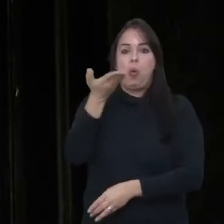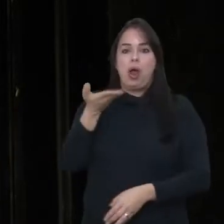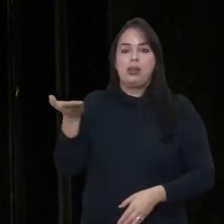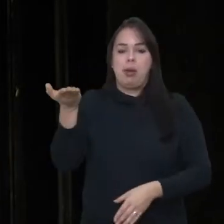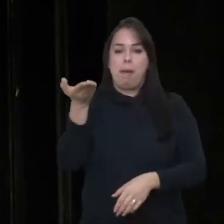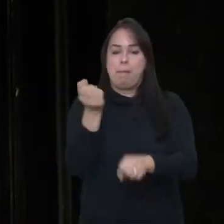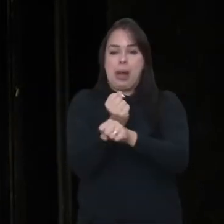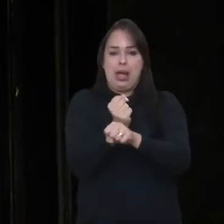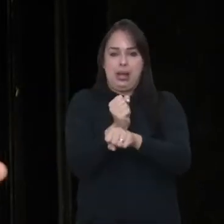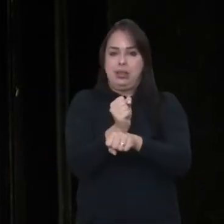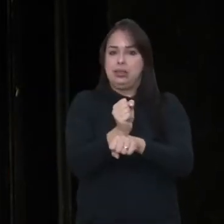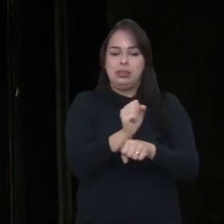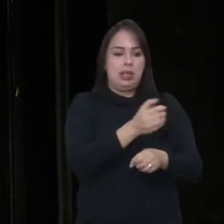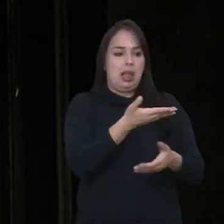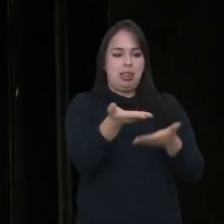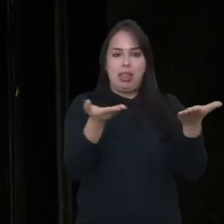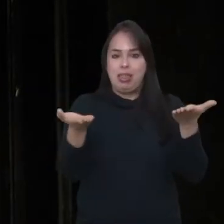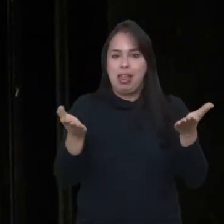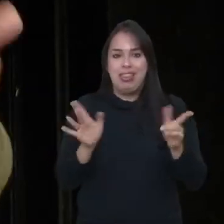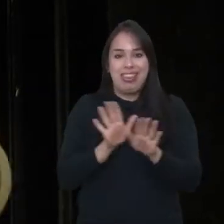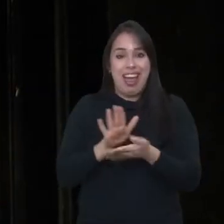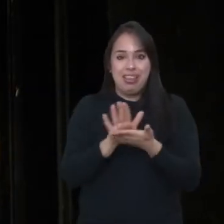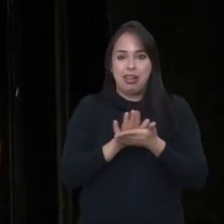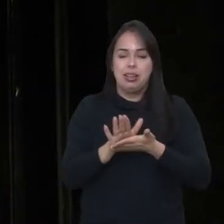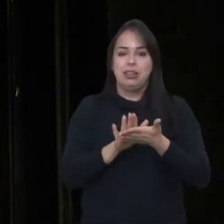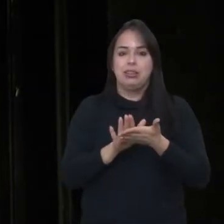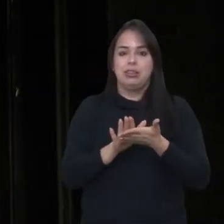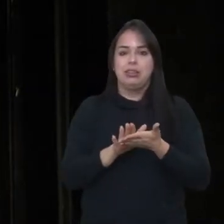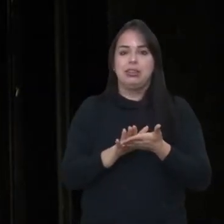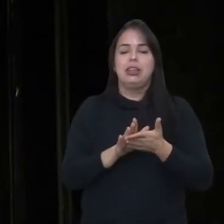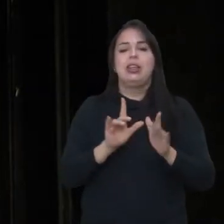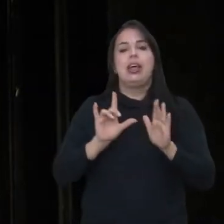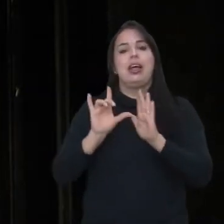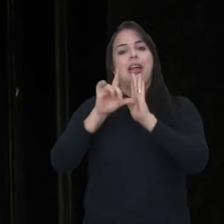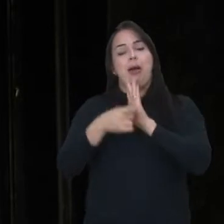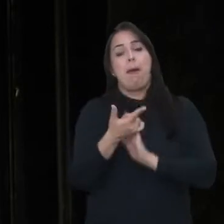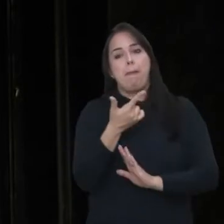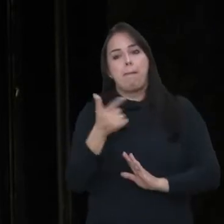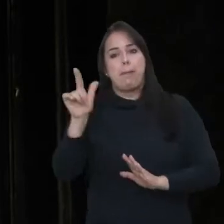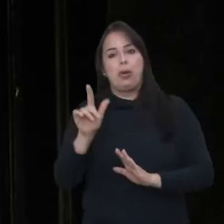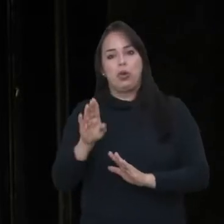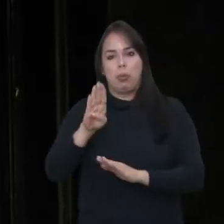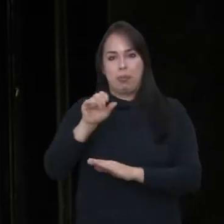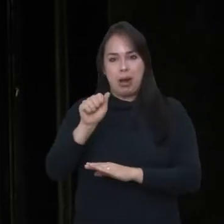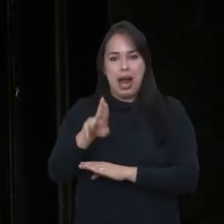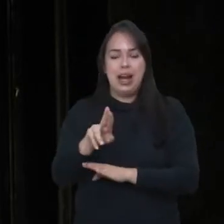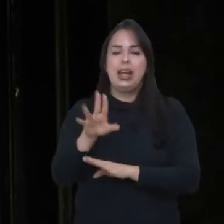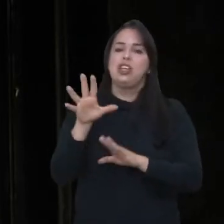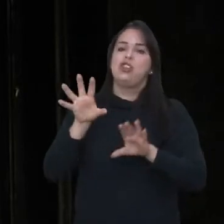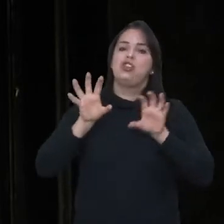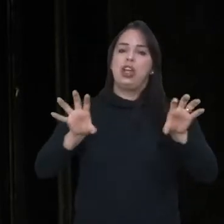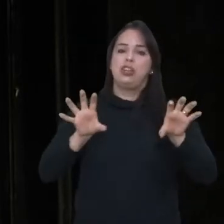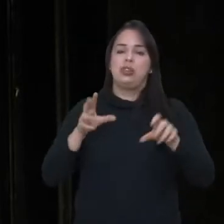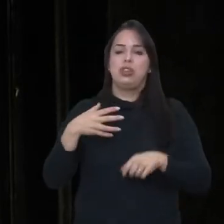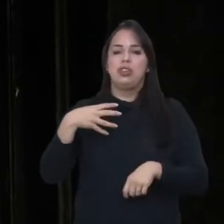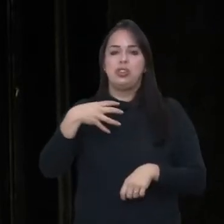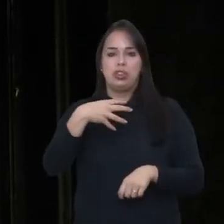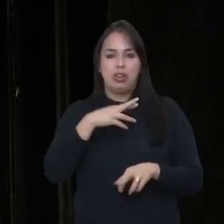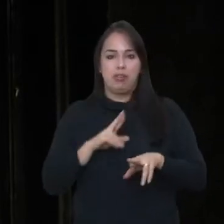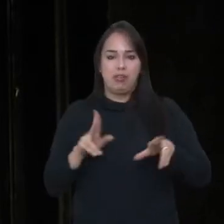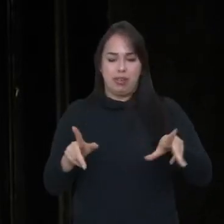acabou o show, fecha as comandas e tchau, você não fica no bar tomando, diferente do bar onde a gente faz os shows, porque pelo menos nos outros